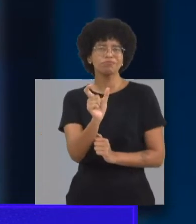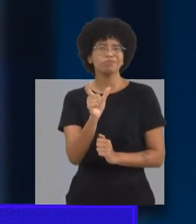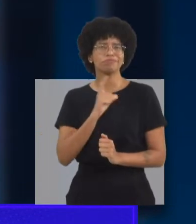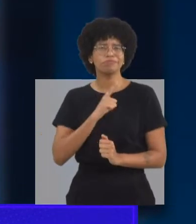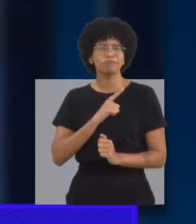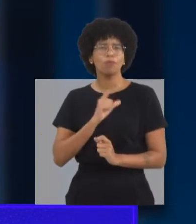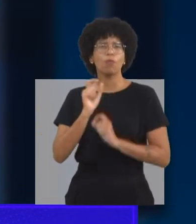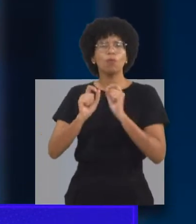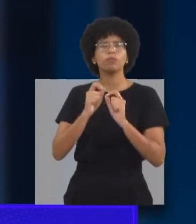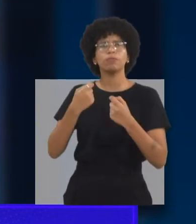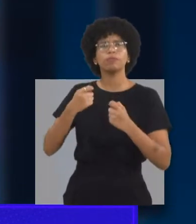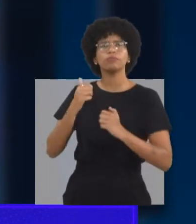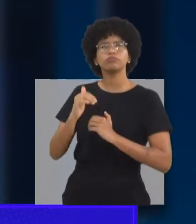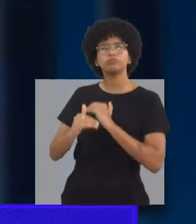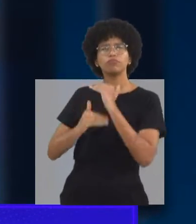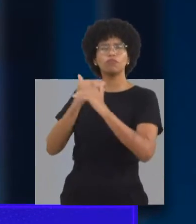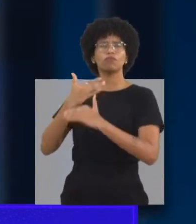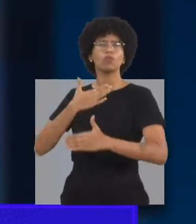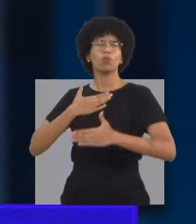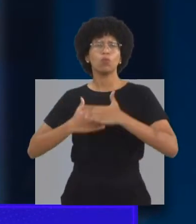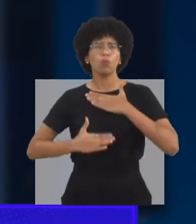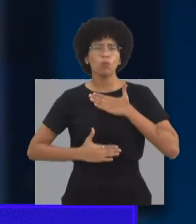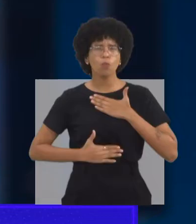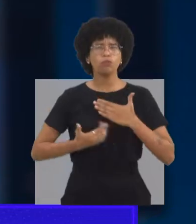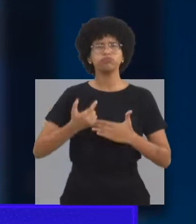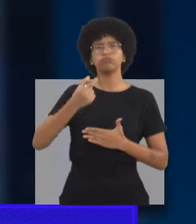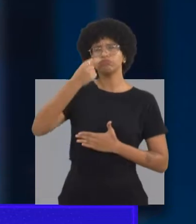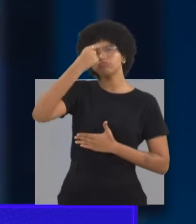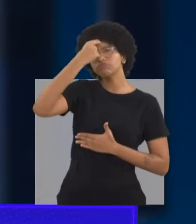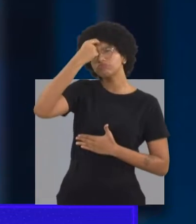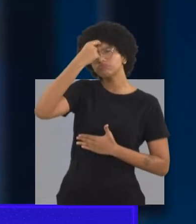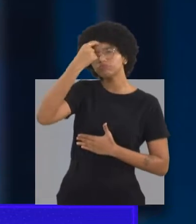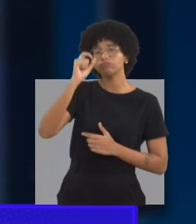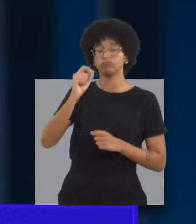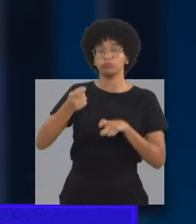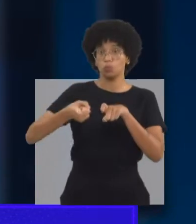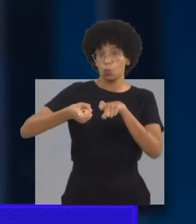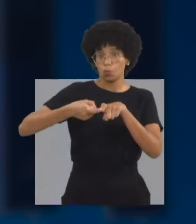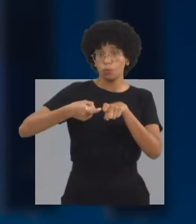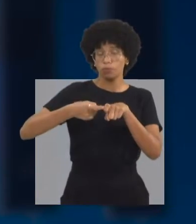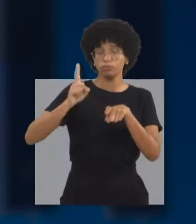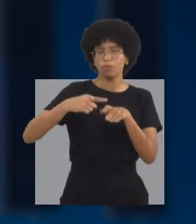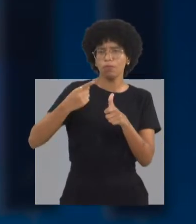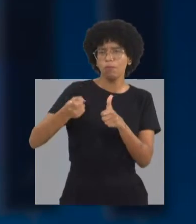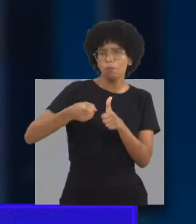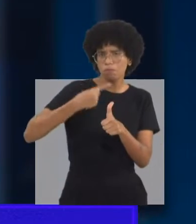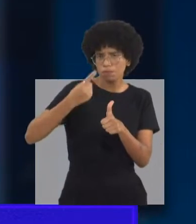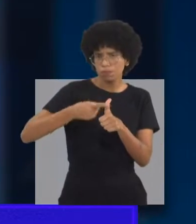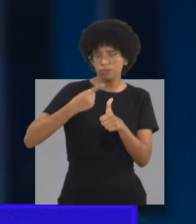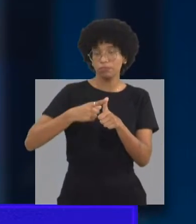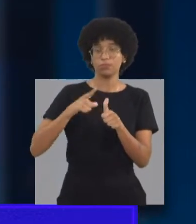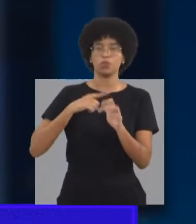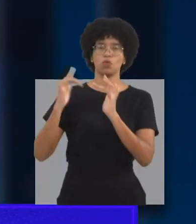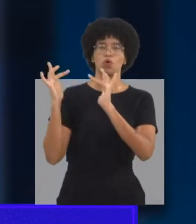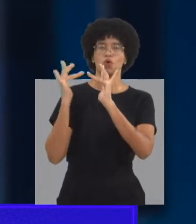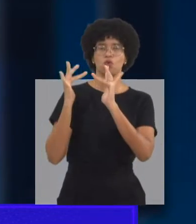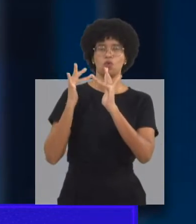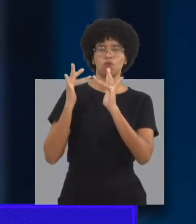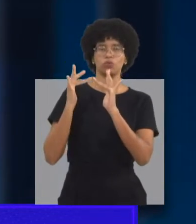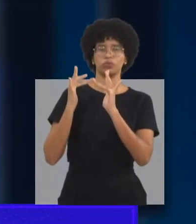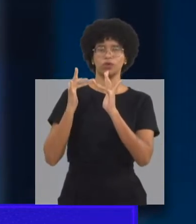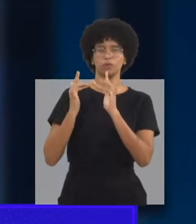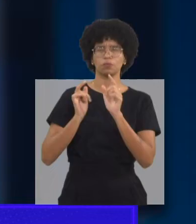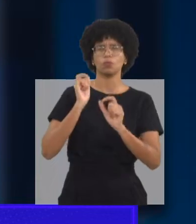desenvolvimento infantil, onde, nessa carteirinha, é acompanhado os marcos do desenvolvimento infantil pelo seu